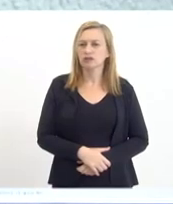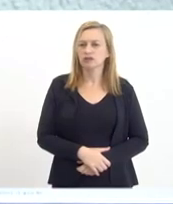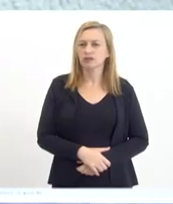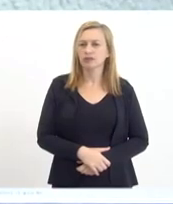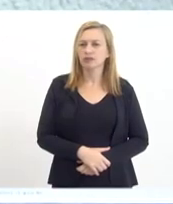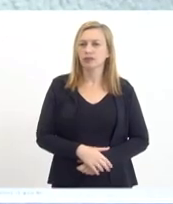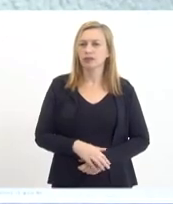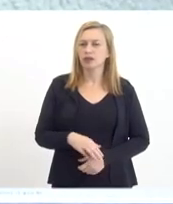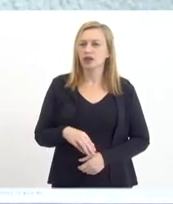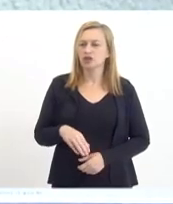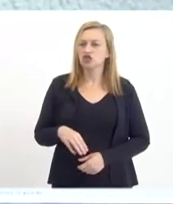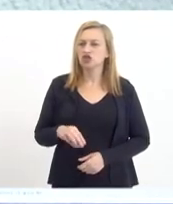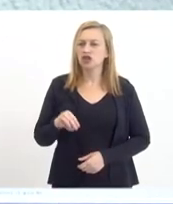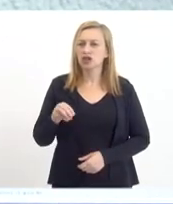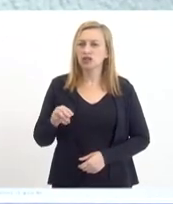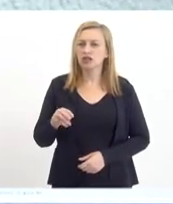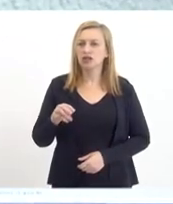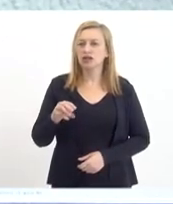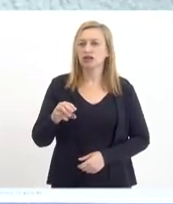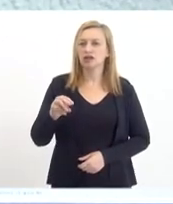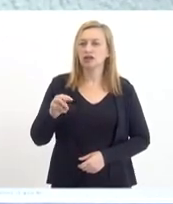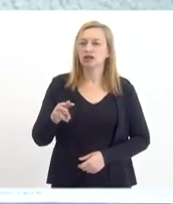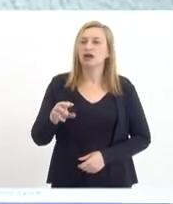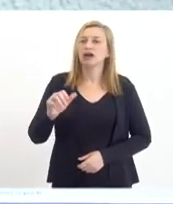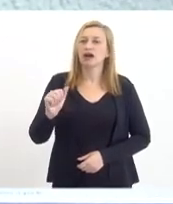Atila Cebolinha, vereador de Seropédica,